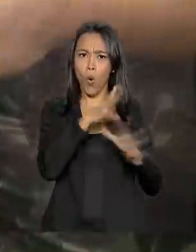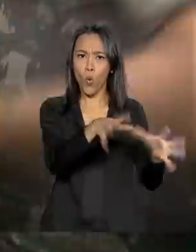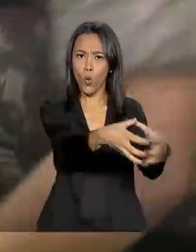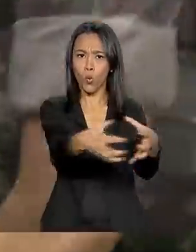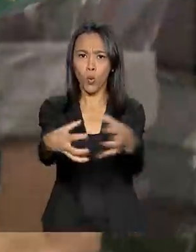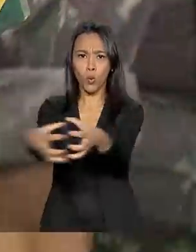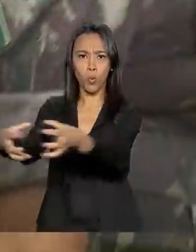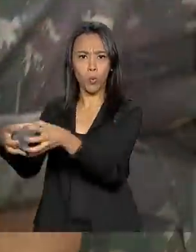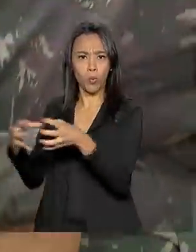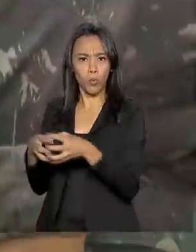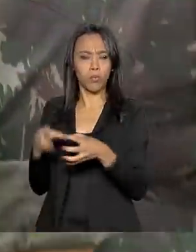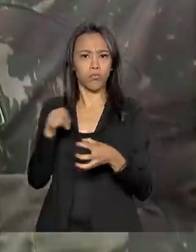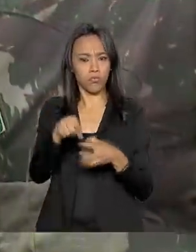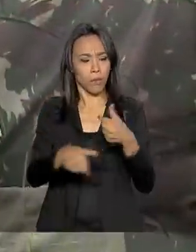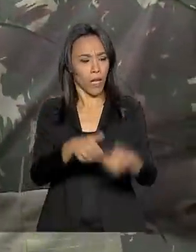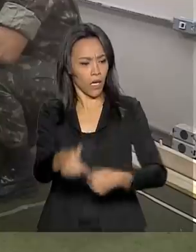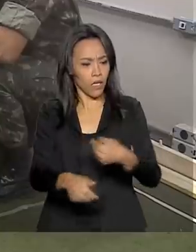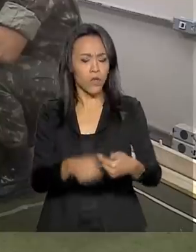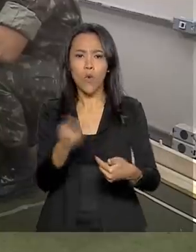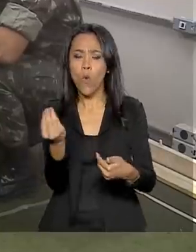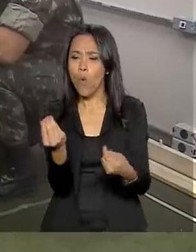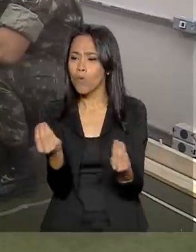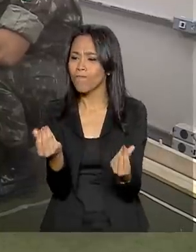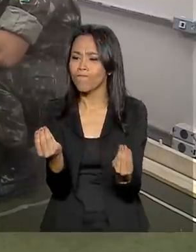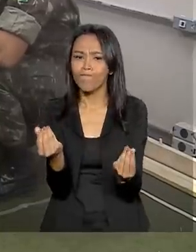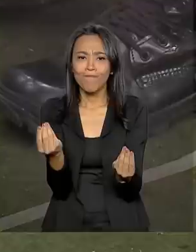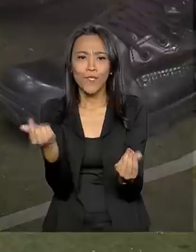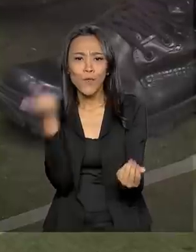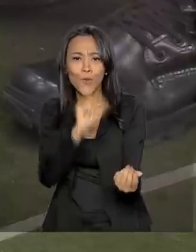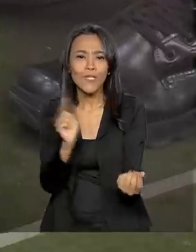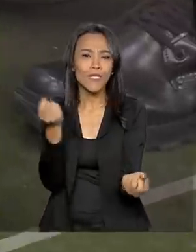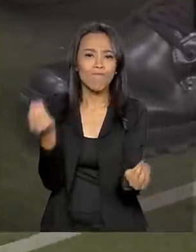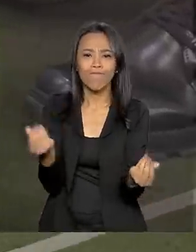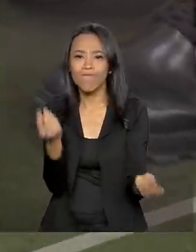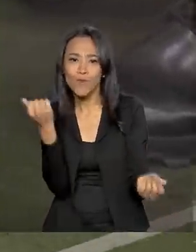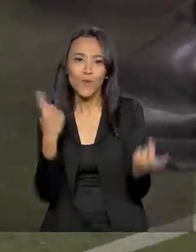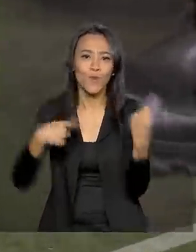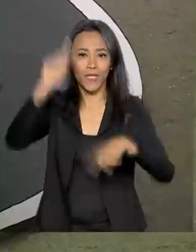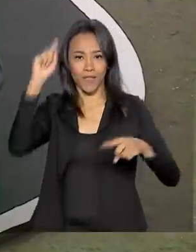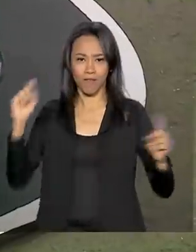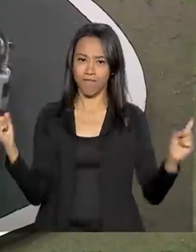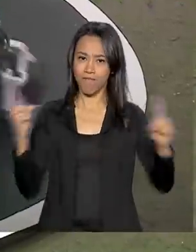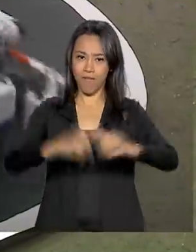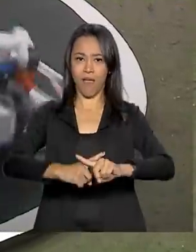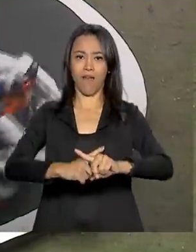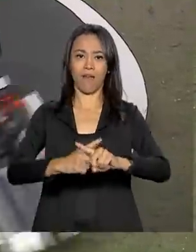ficar trabalhando em prol de encontrar o sucesso na competição.